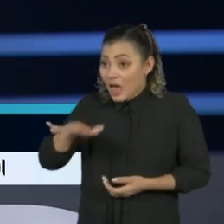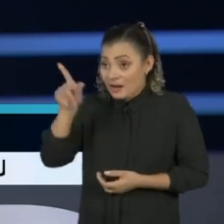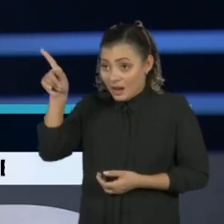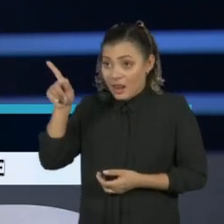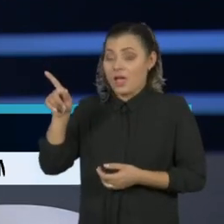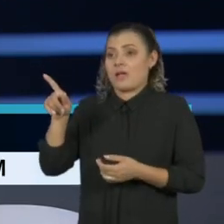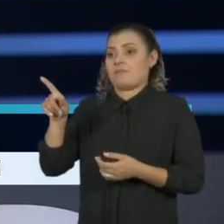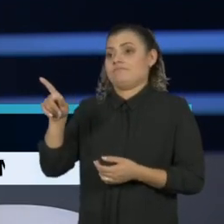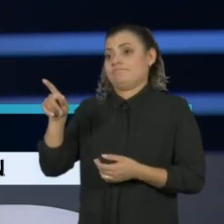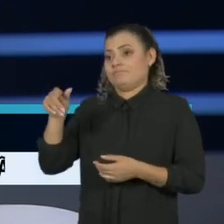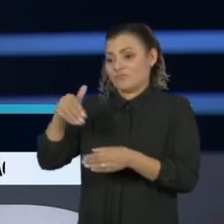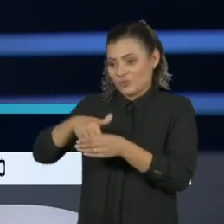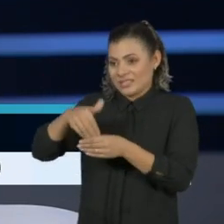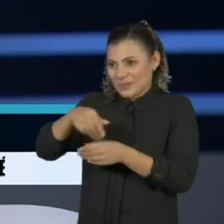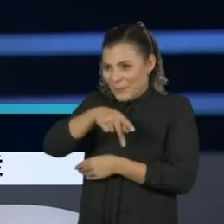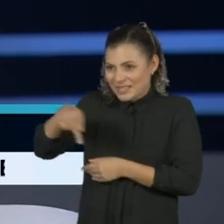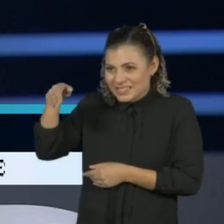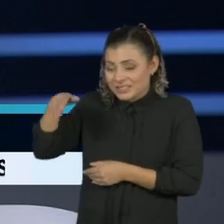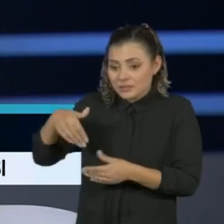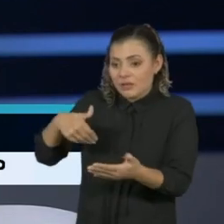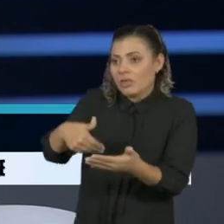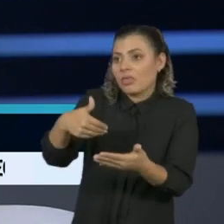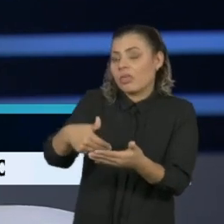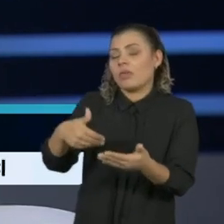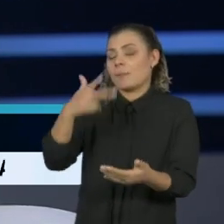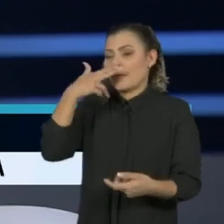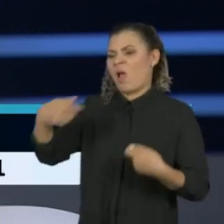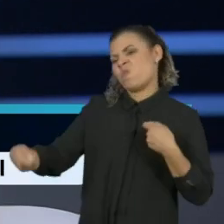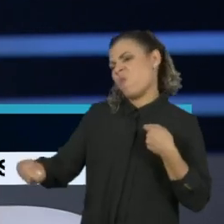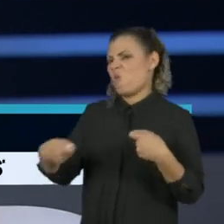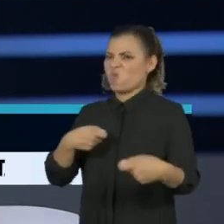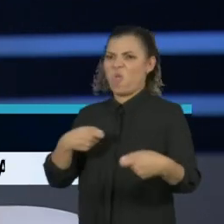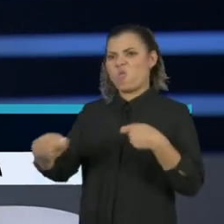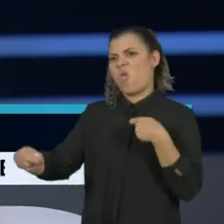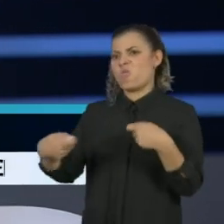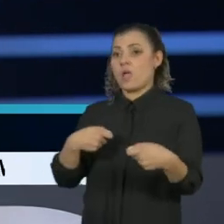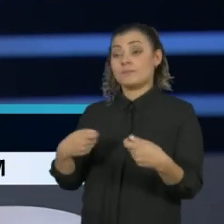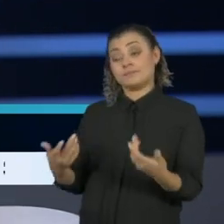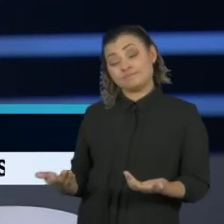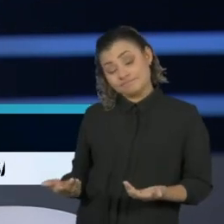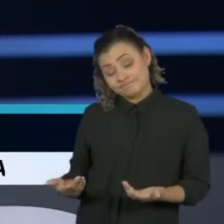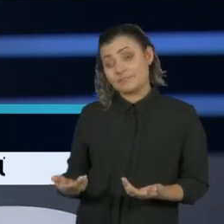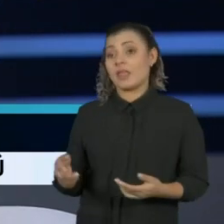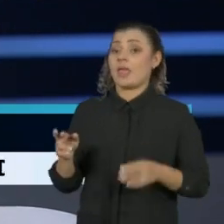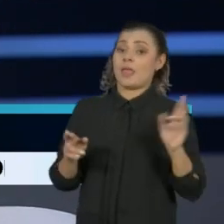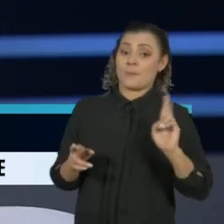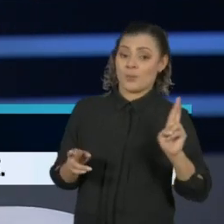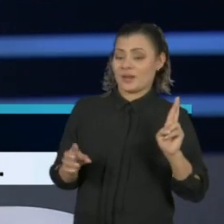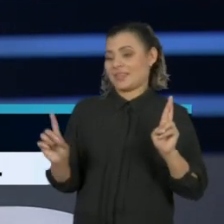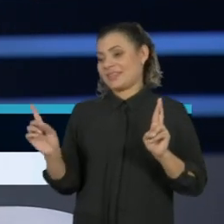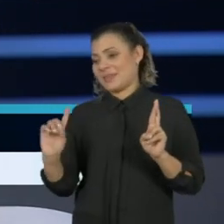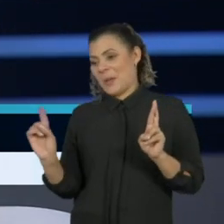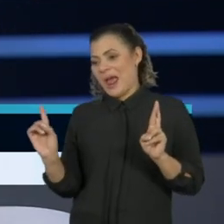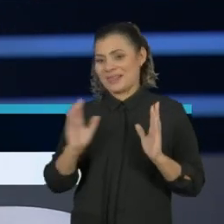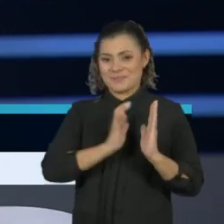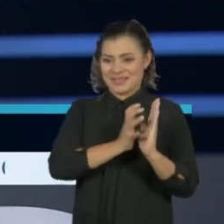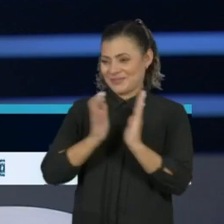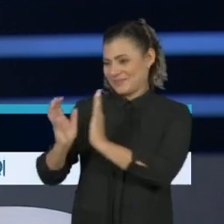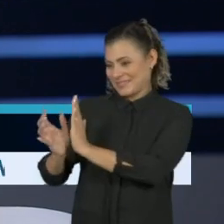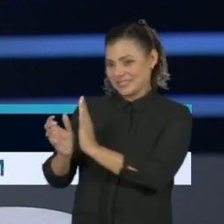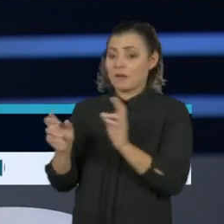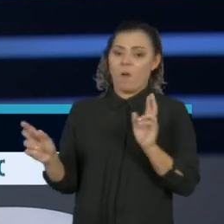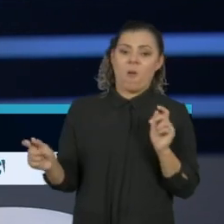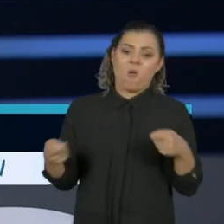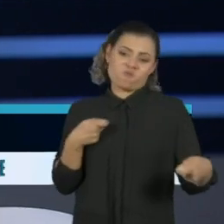Estados Unidos, são as eleições presidenciais, há um acirramento da disputa entre os republicanos e os democratas, não